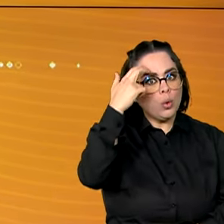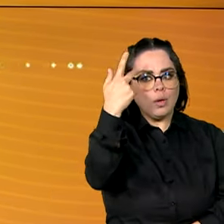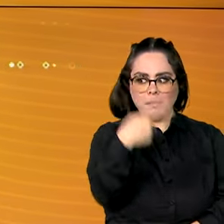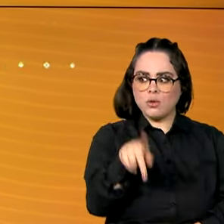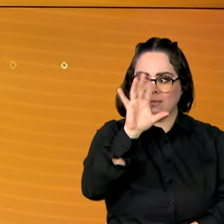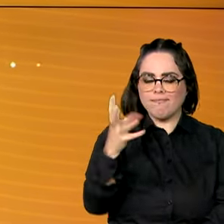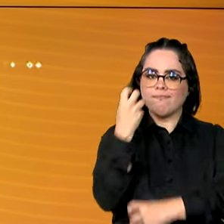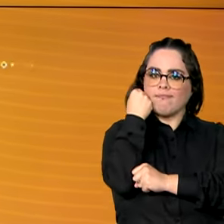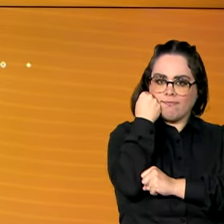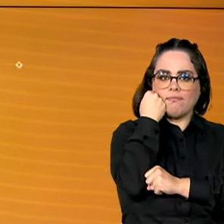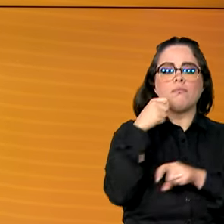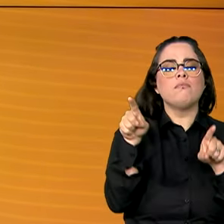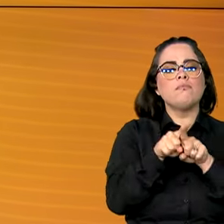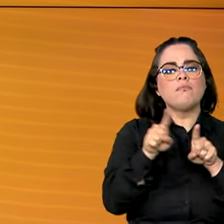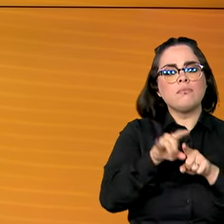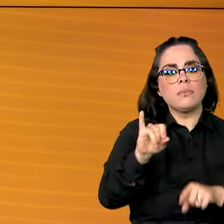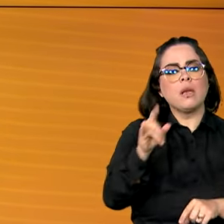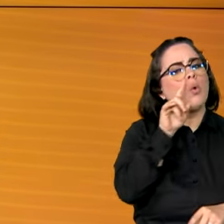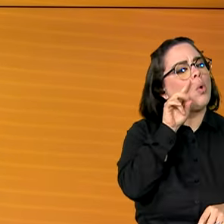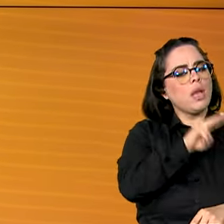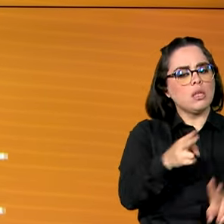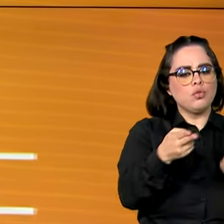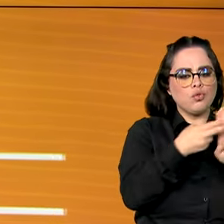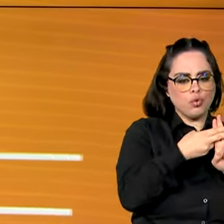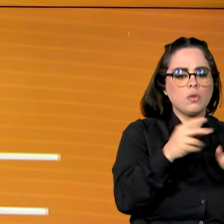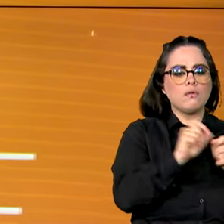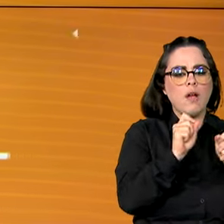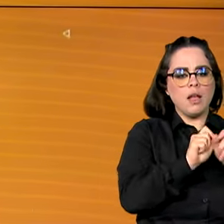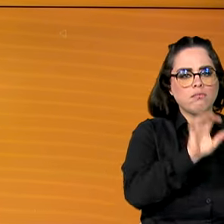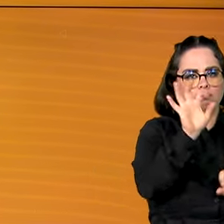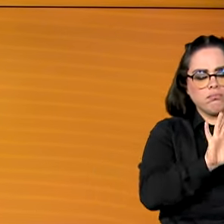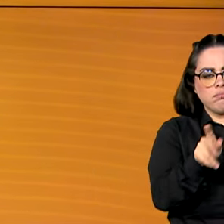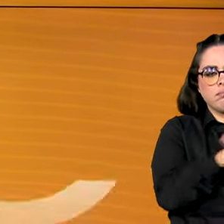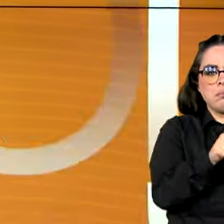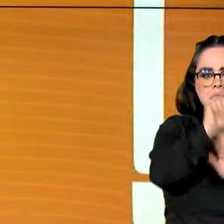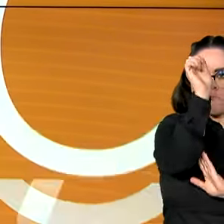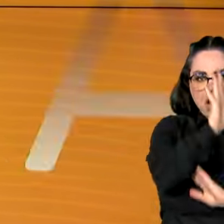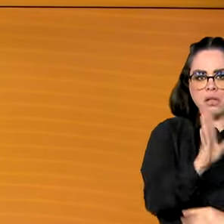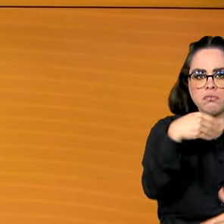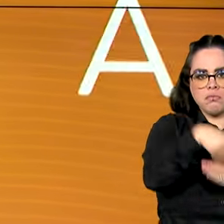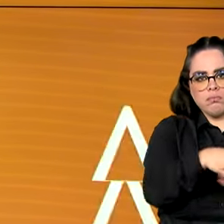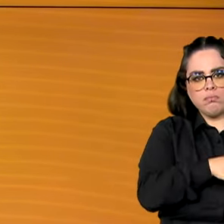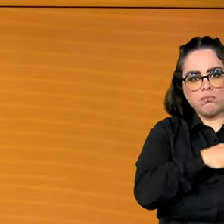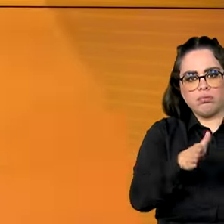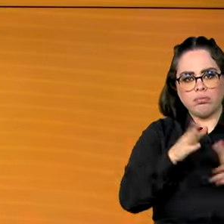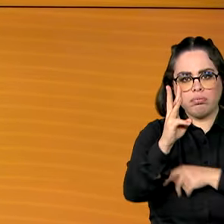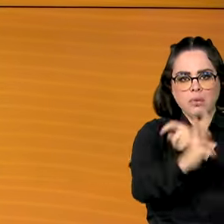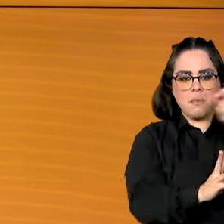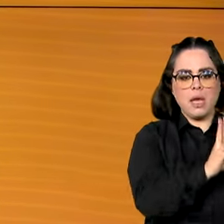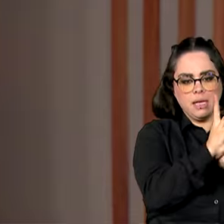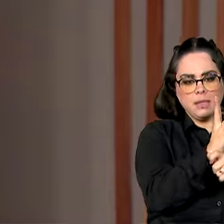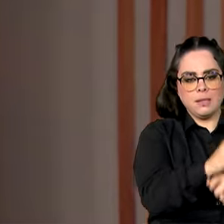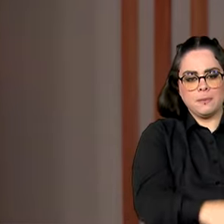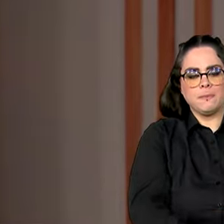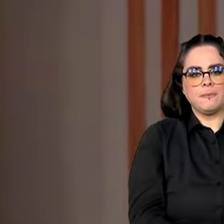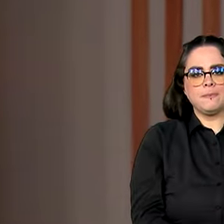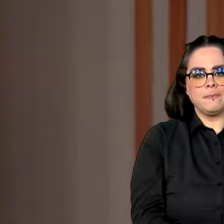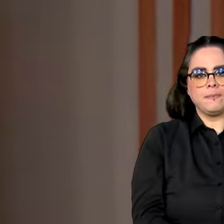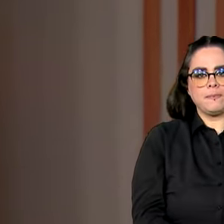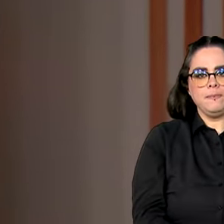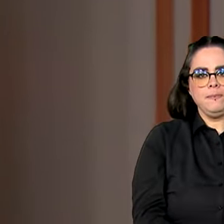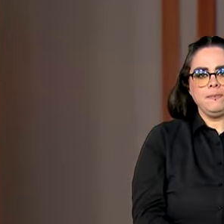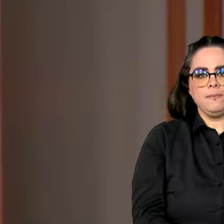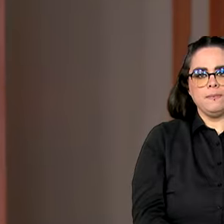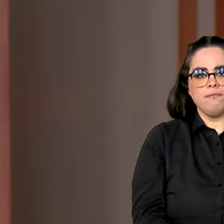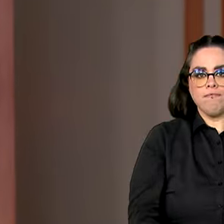resgatadas. A previsão é que o SUS faça o acolhimento desses brasileiros pelos próximos três meses. E